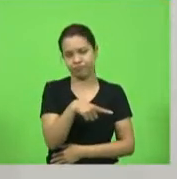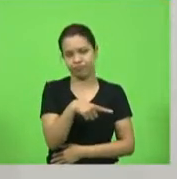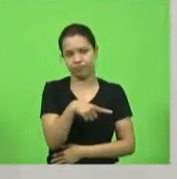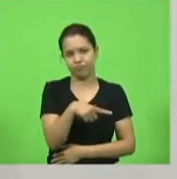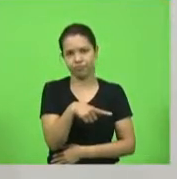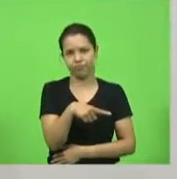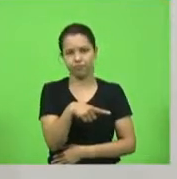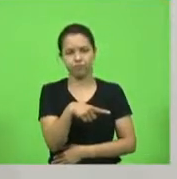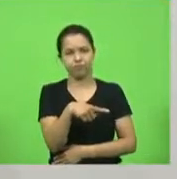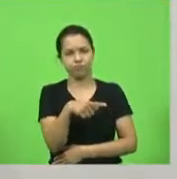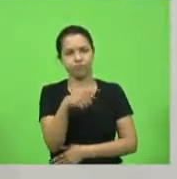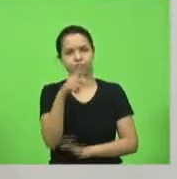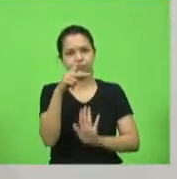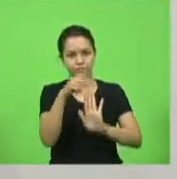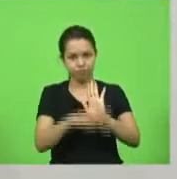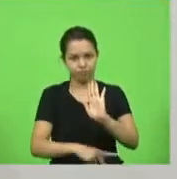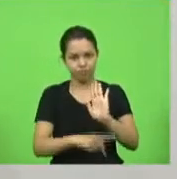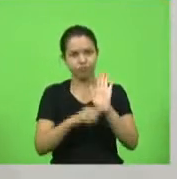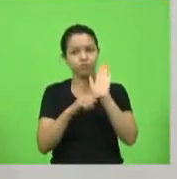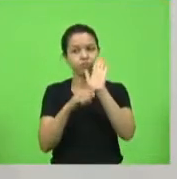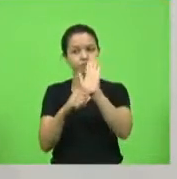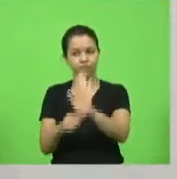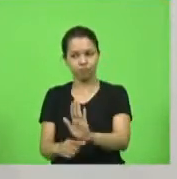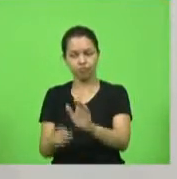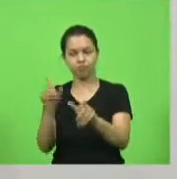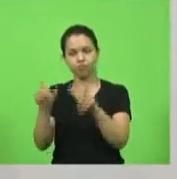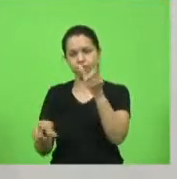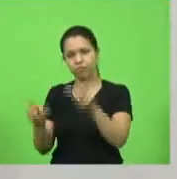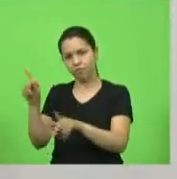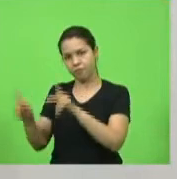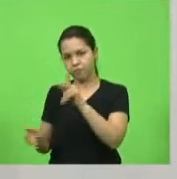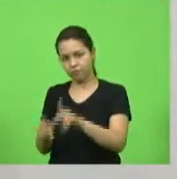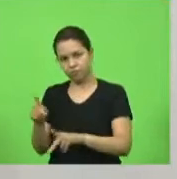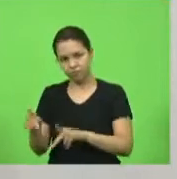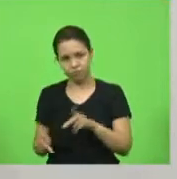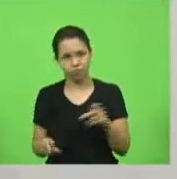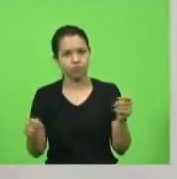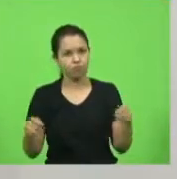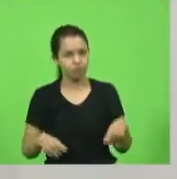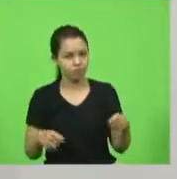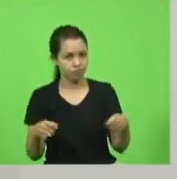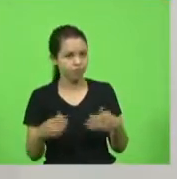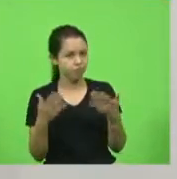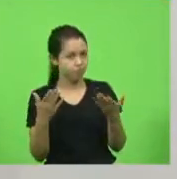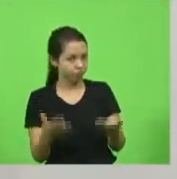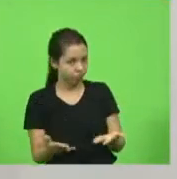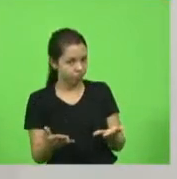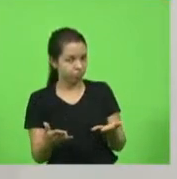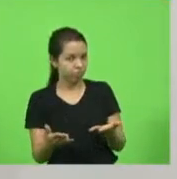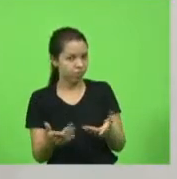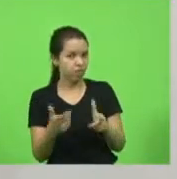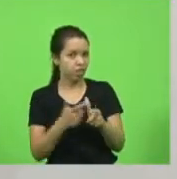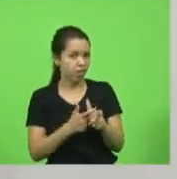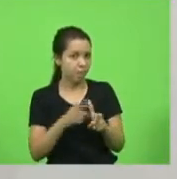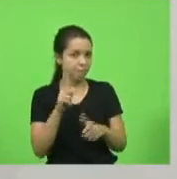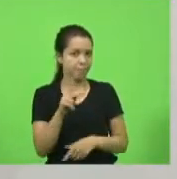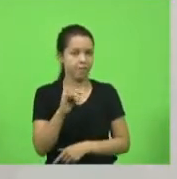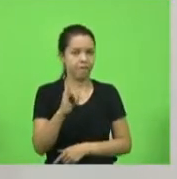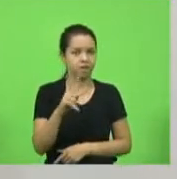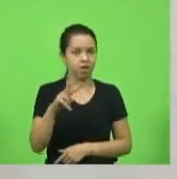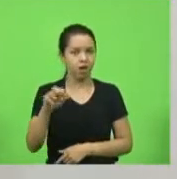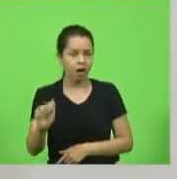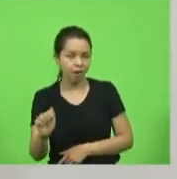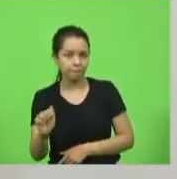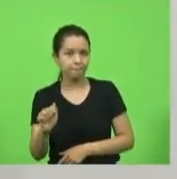um projeto que ajuda as pessoas que possibilita você que está devendo IPVA que quando você